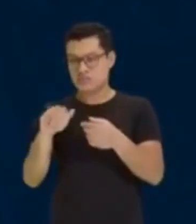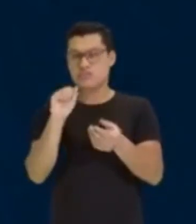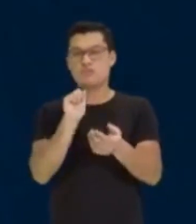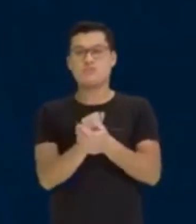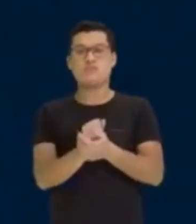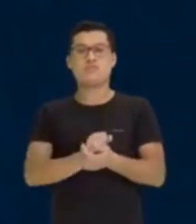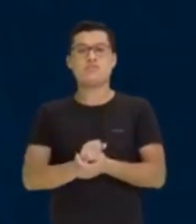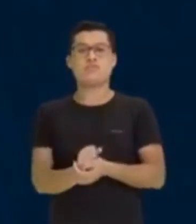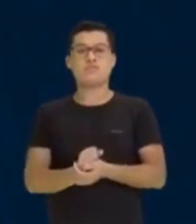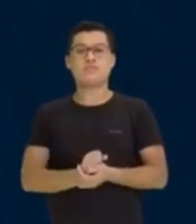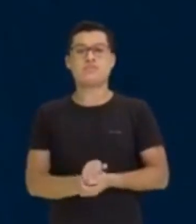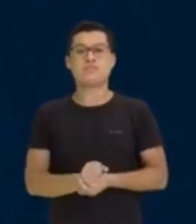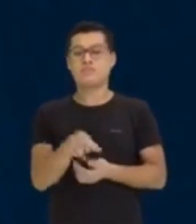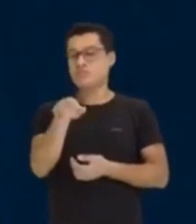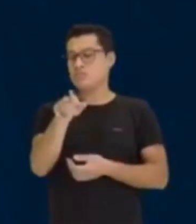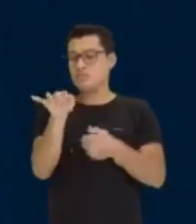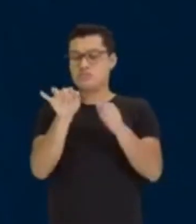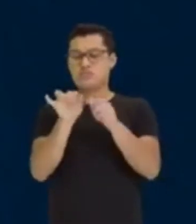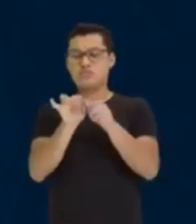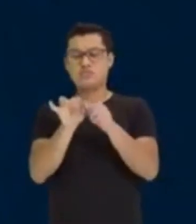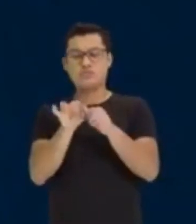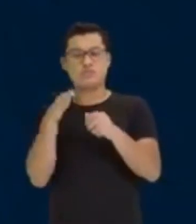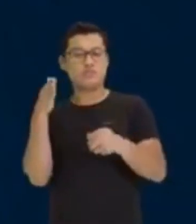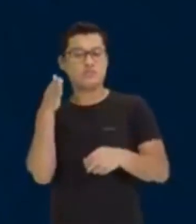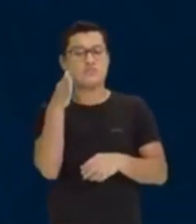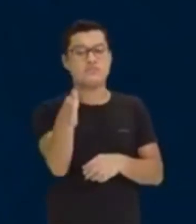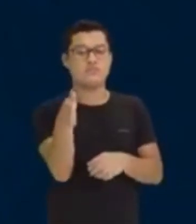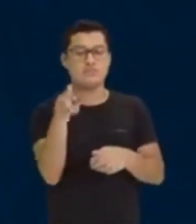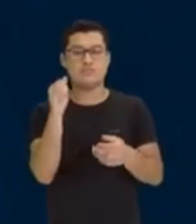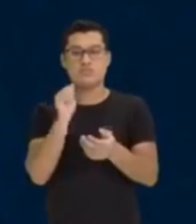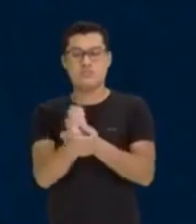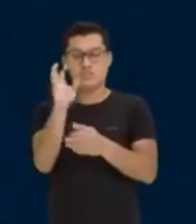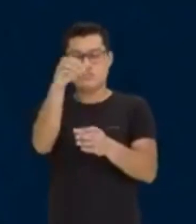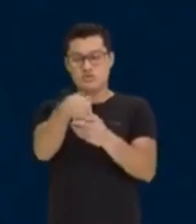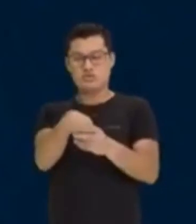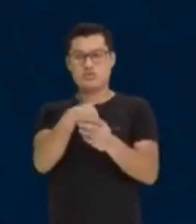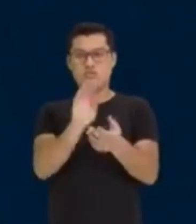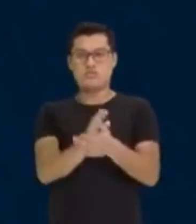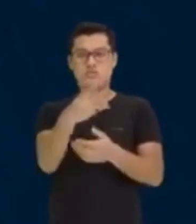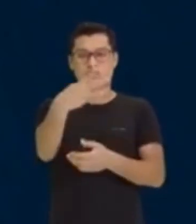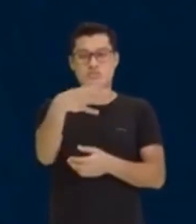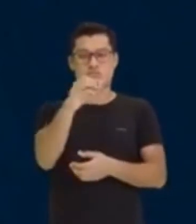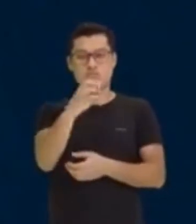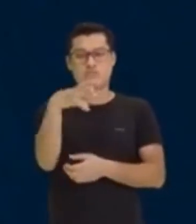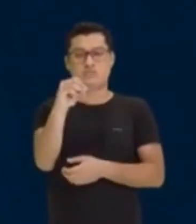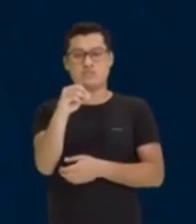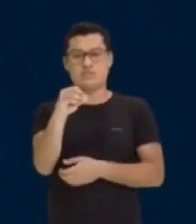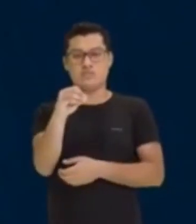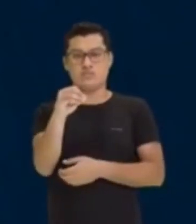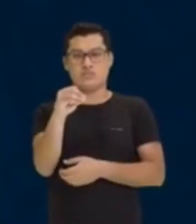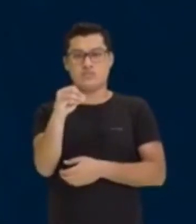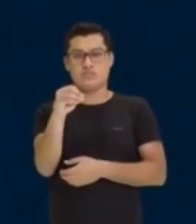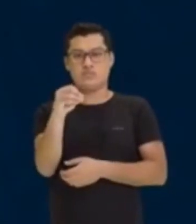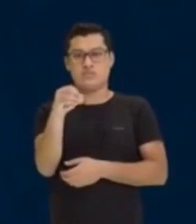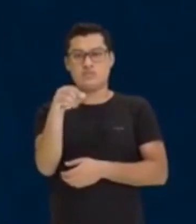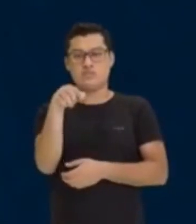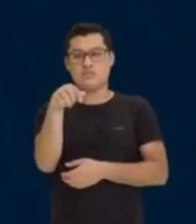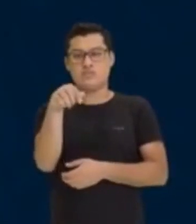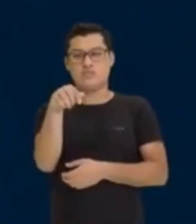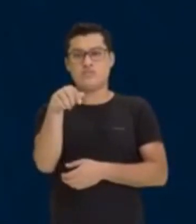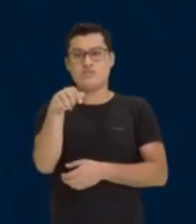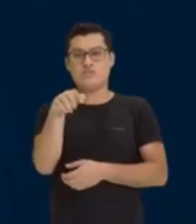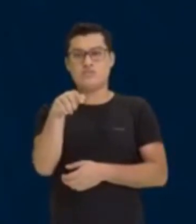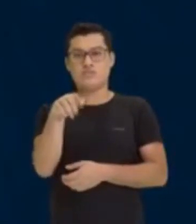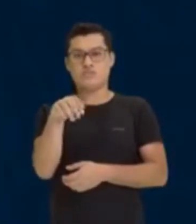E, surpresa, você faz a questão direto. Coloca aí, ó. 300 está para X e direto. É só